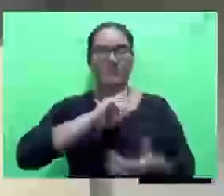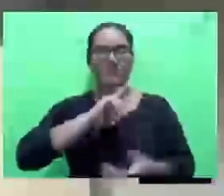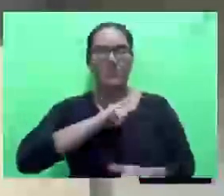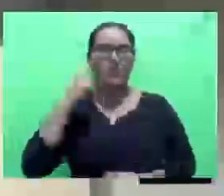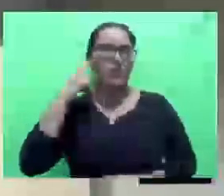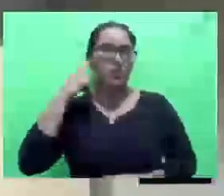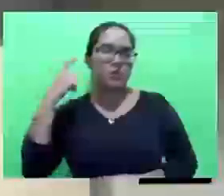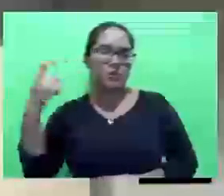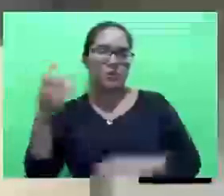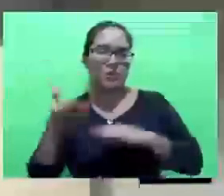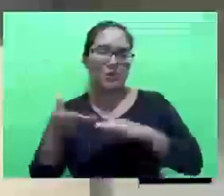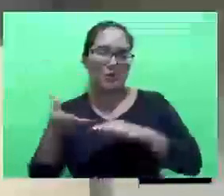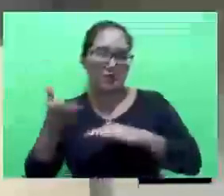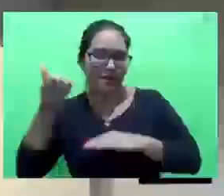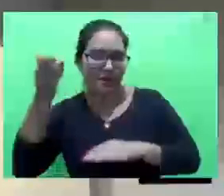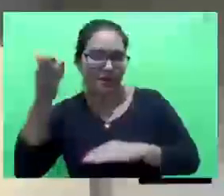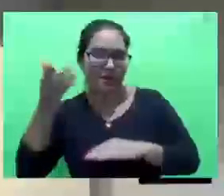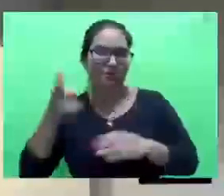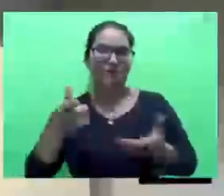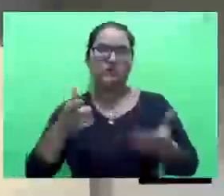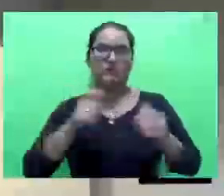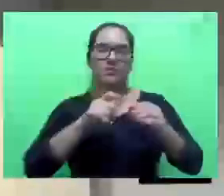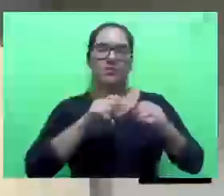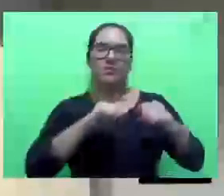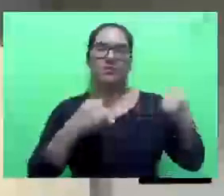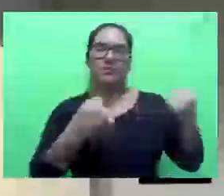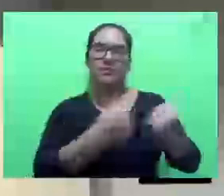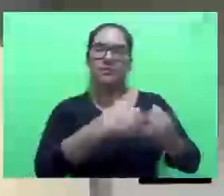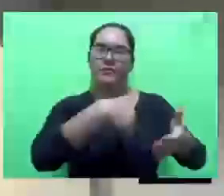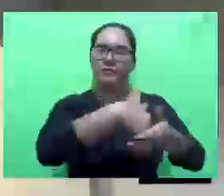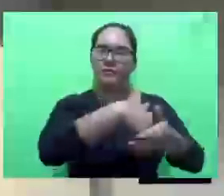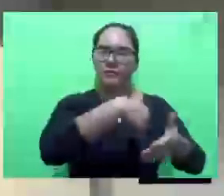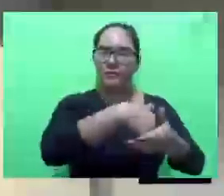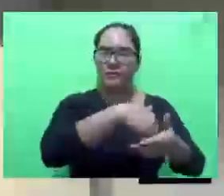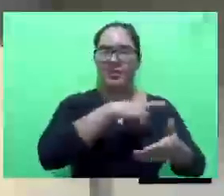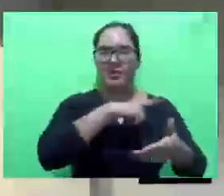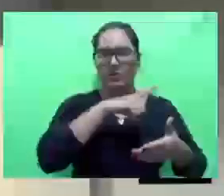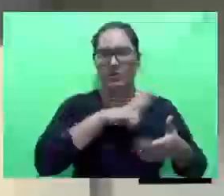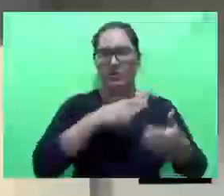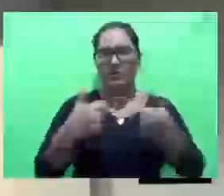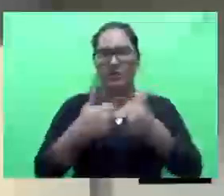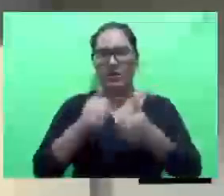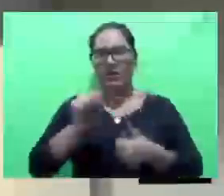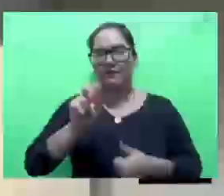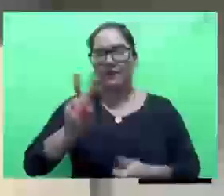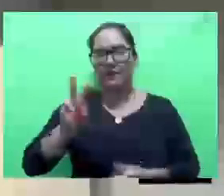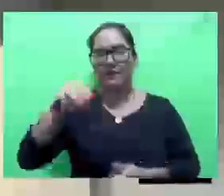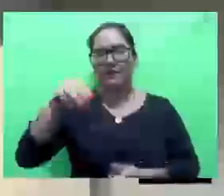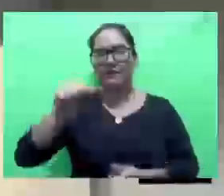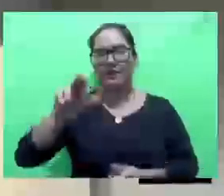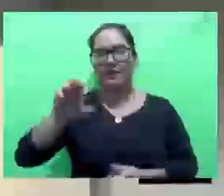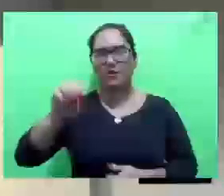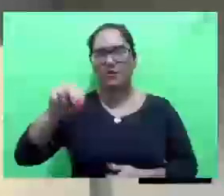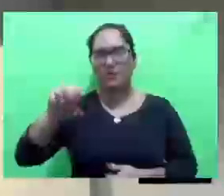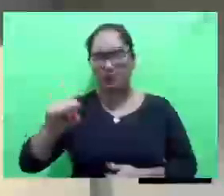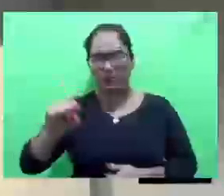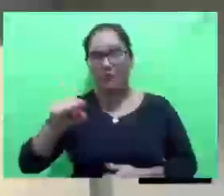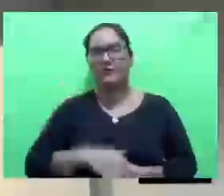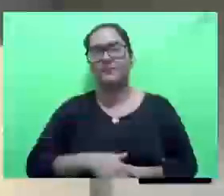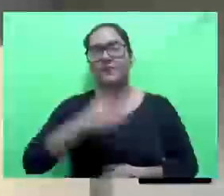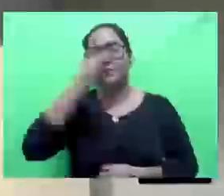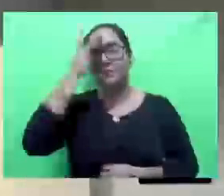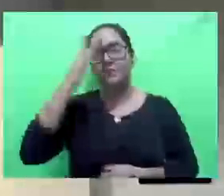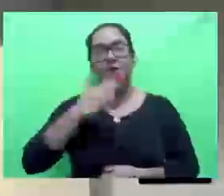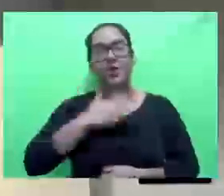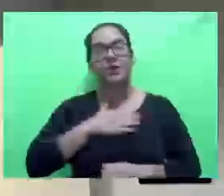nos campos de futebol, que chegam até aqui no centro, na Avenida Marconi de Matos, então o pessoal gosta de... só que em